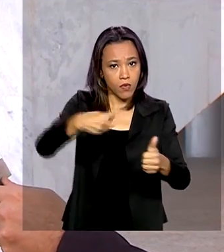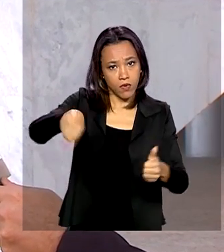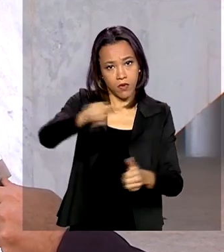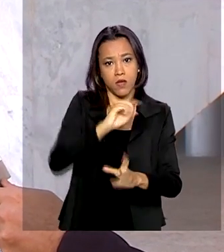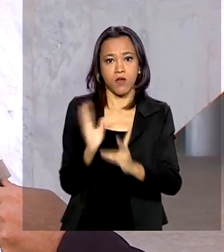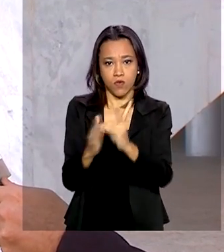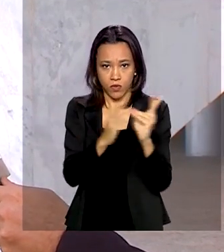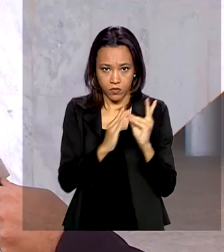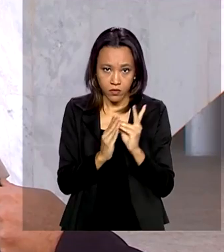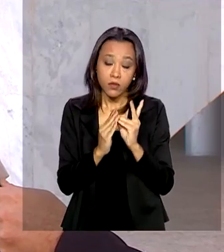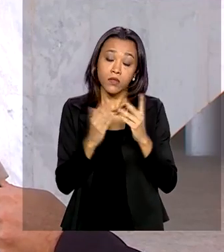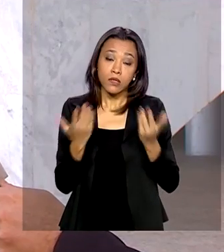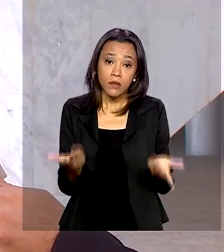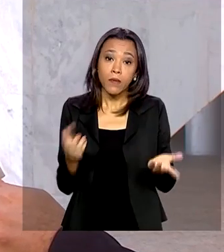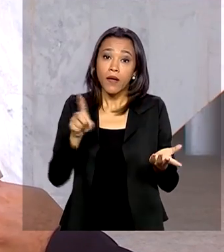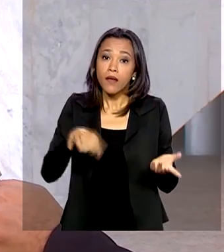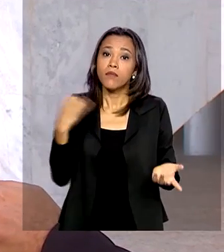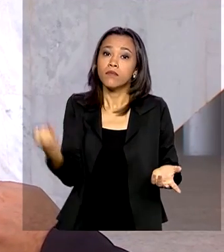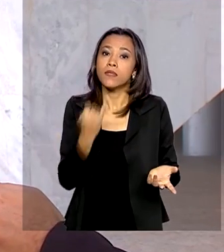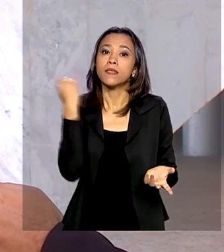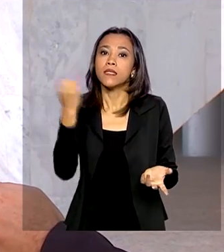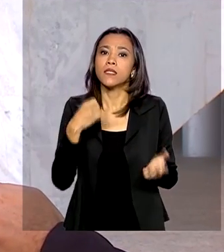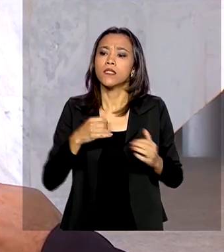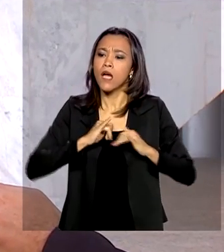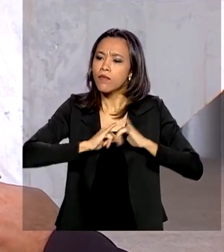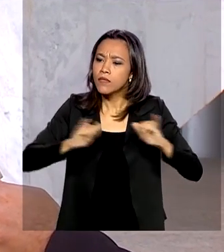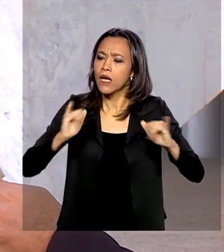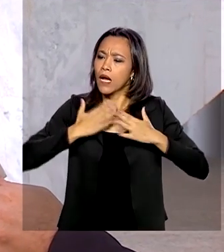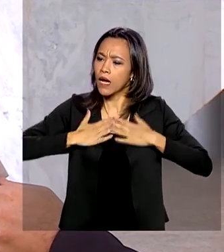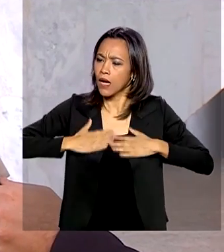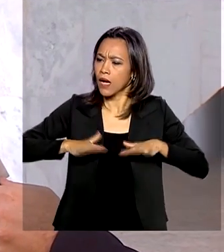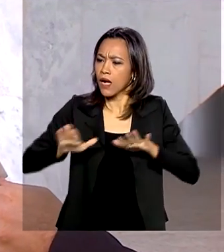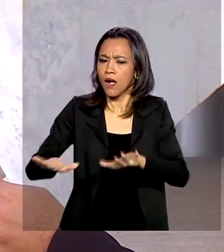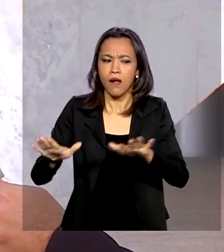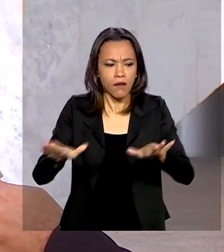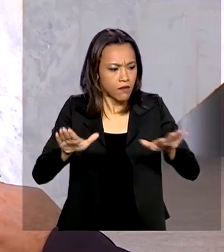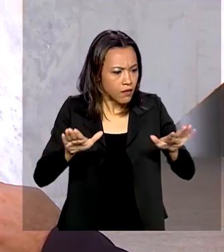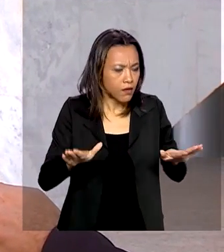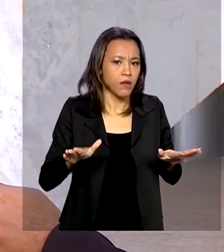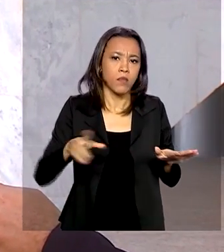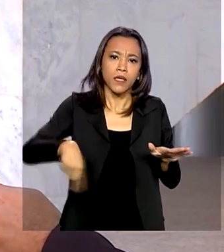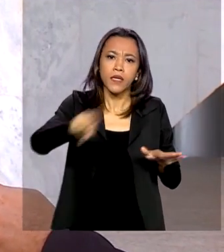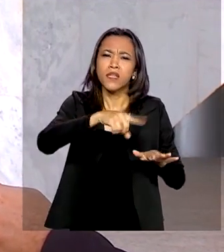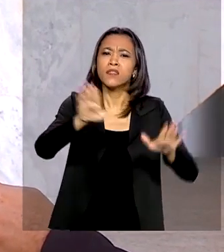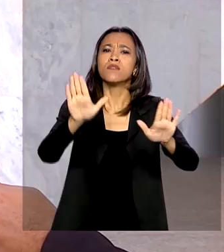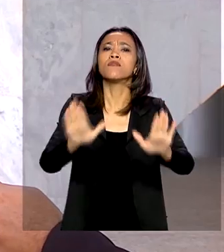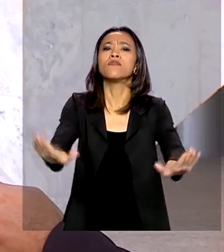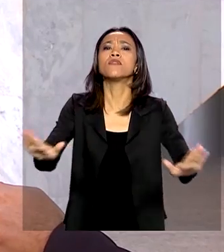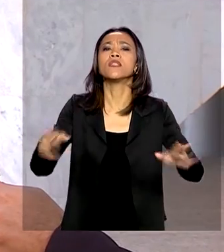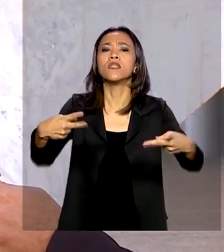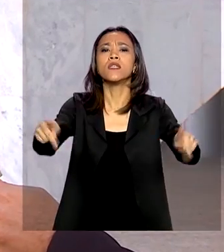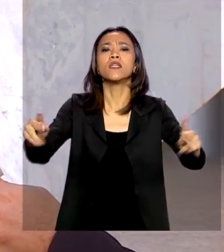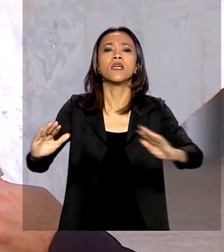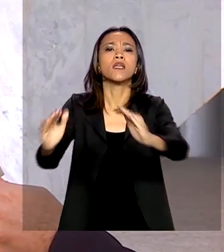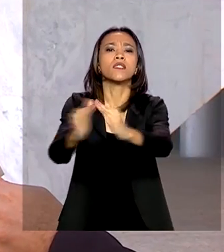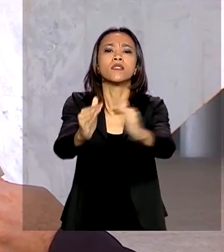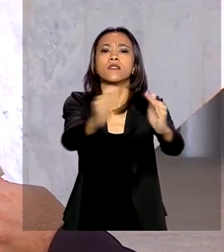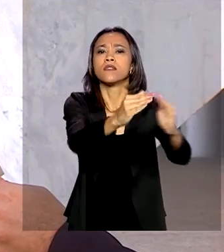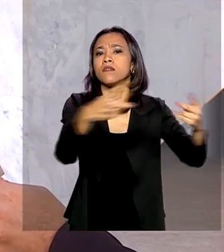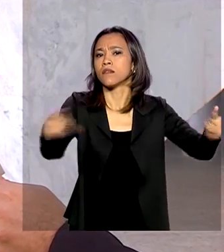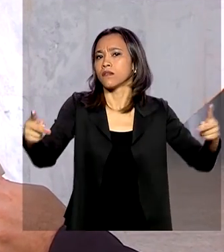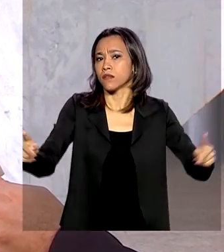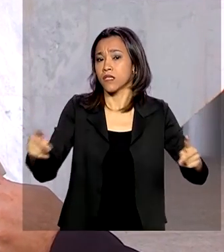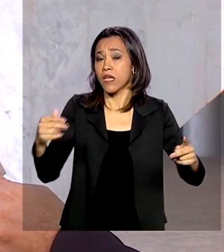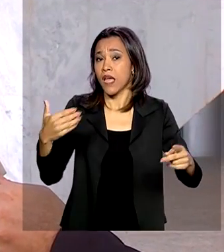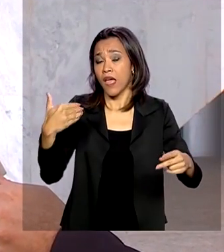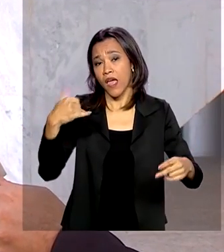É muito importante tranquilizar a comunidade indígena e que eles permaneçam nas aldeias. Evitem convidar pessoas